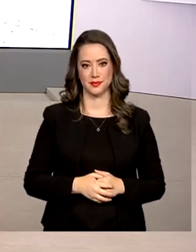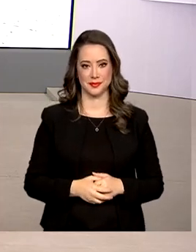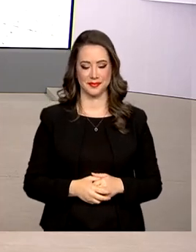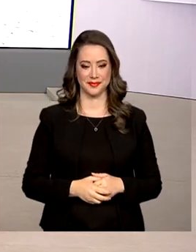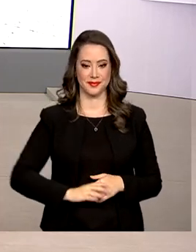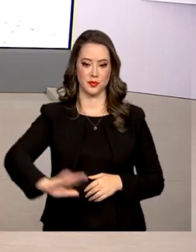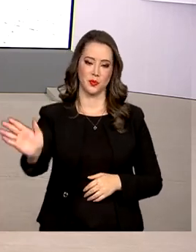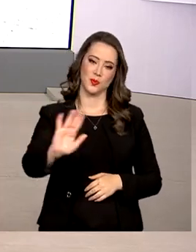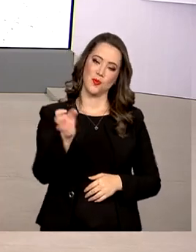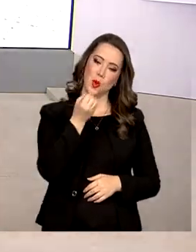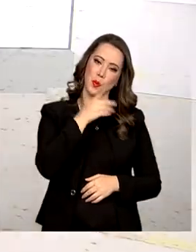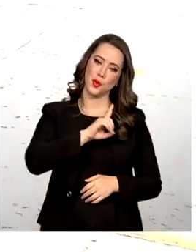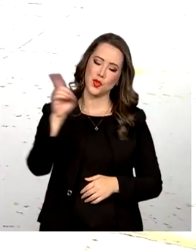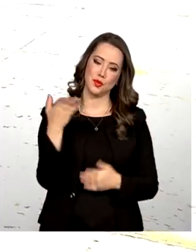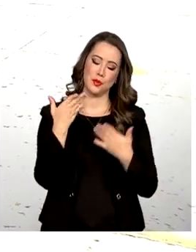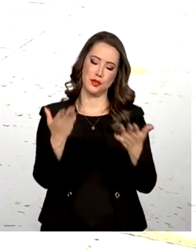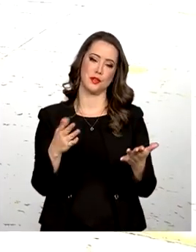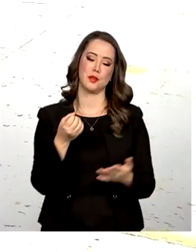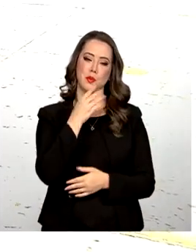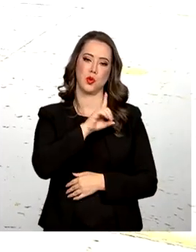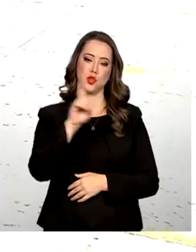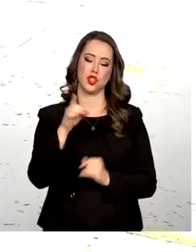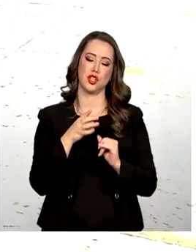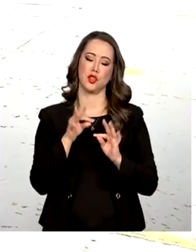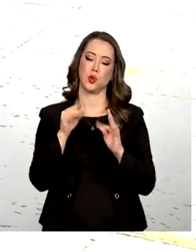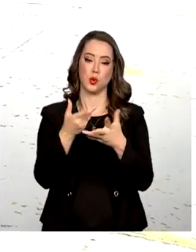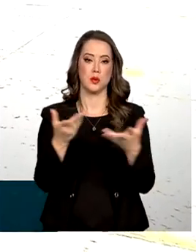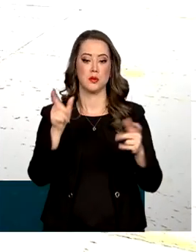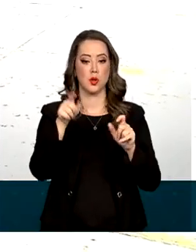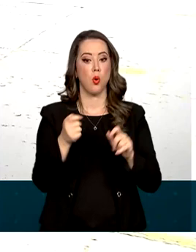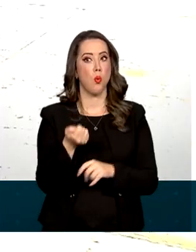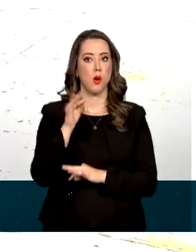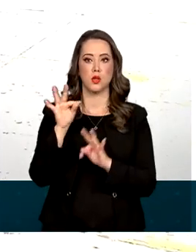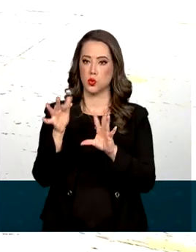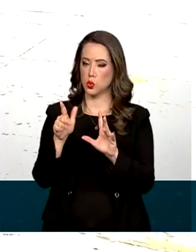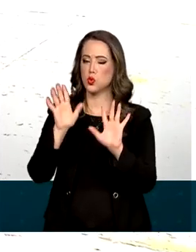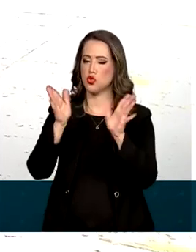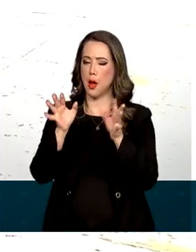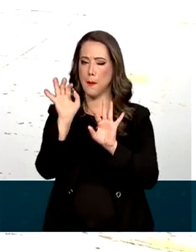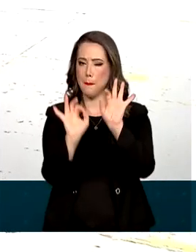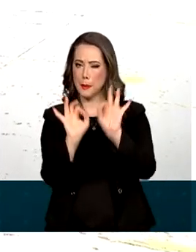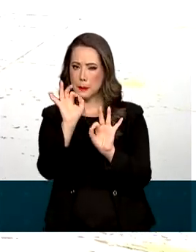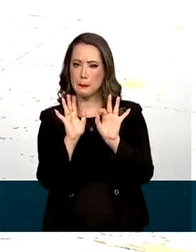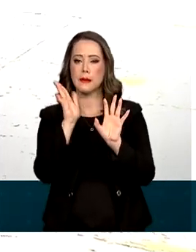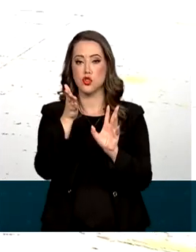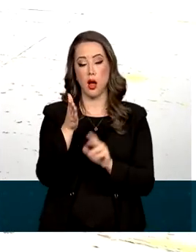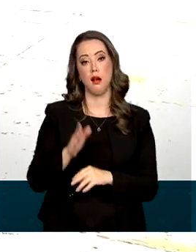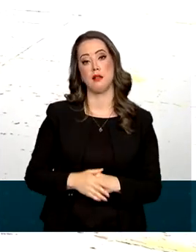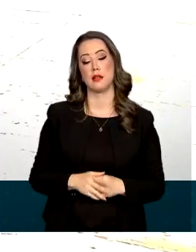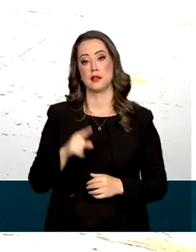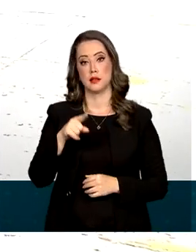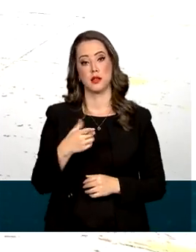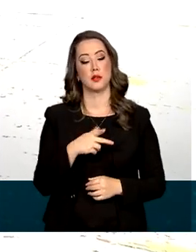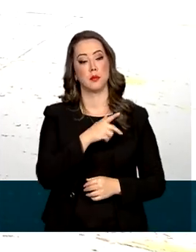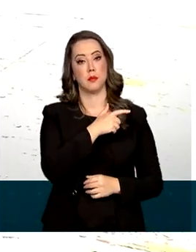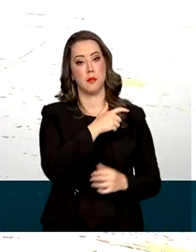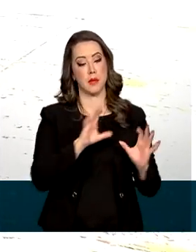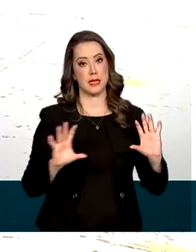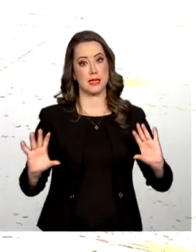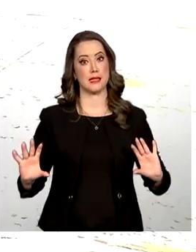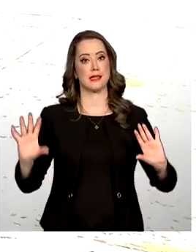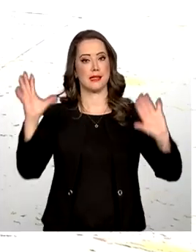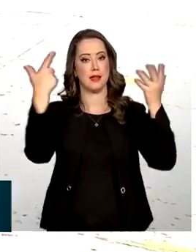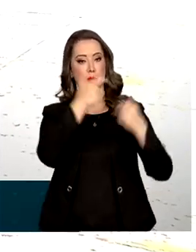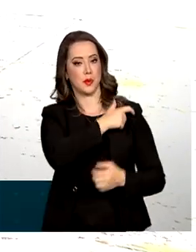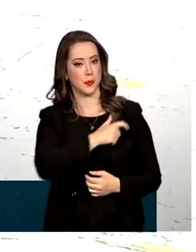Oi Renata, bom dia pra você, bom dia a todos. Já tá quase tudo pronto pra cerimônia de posse do presidente eleito Luiz Inácio Lula da